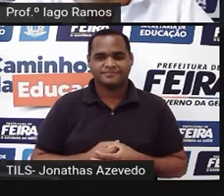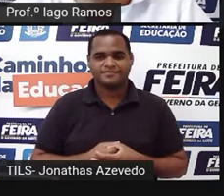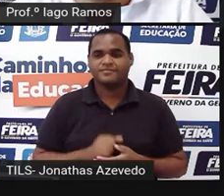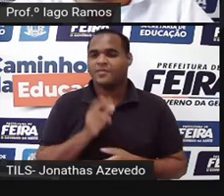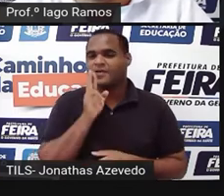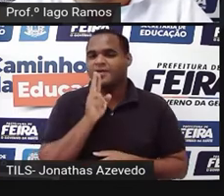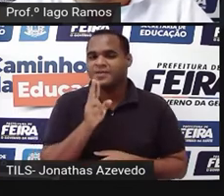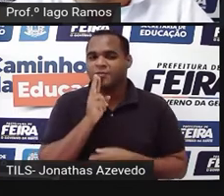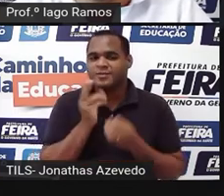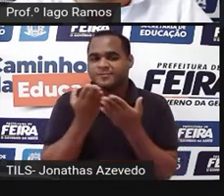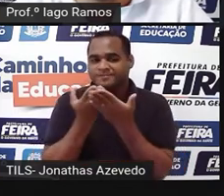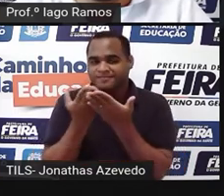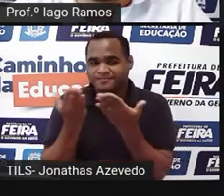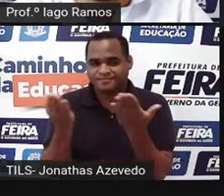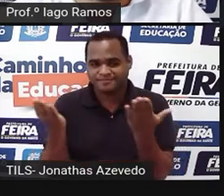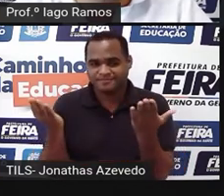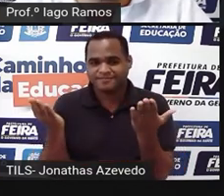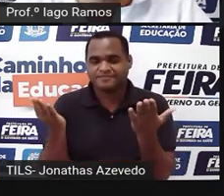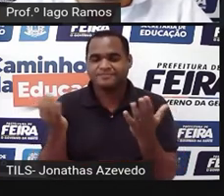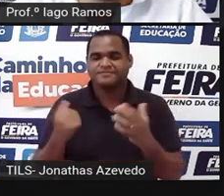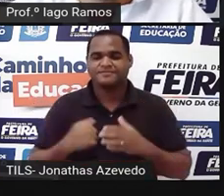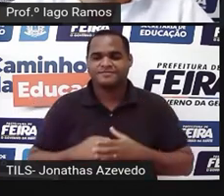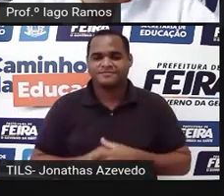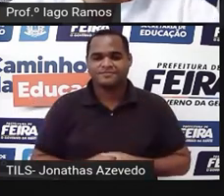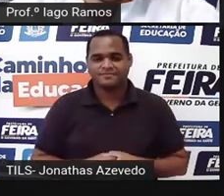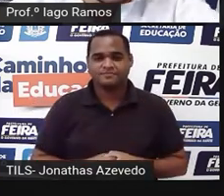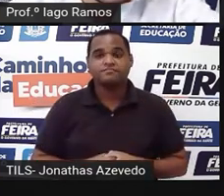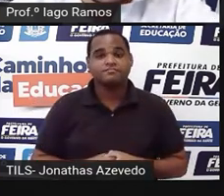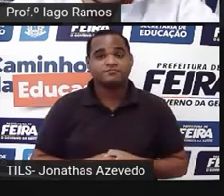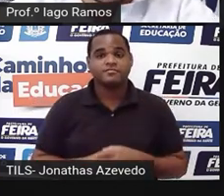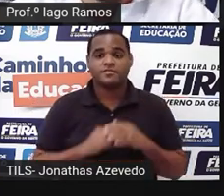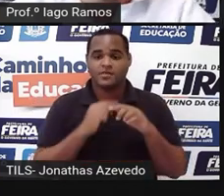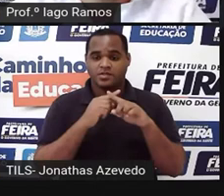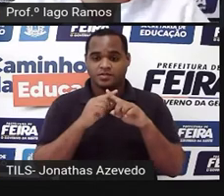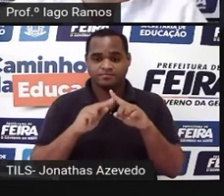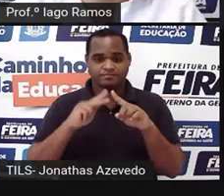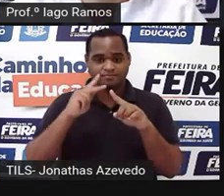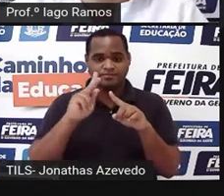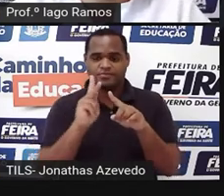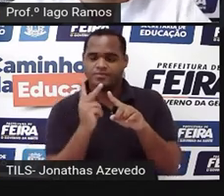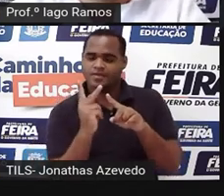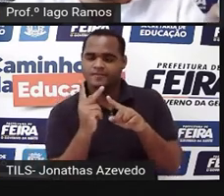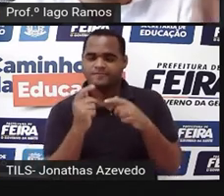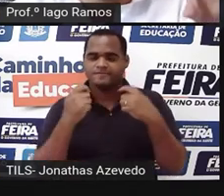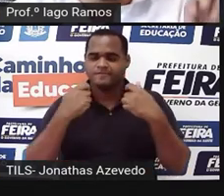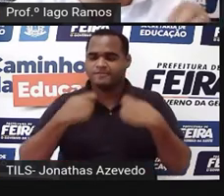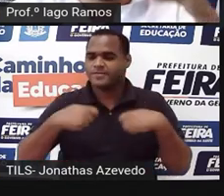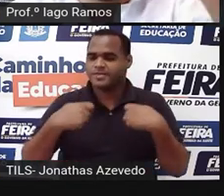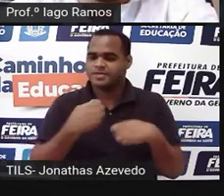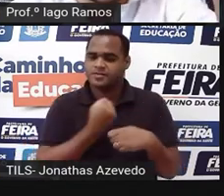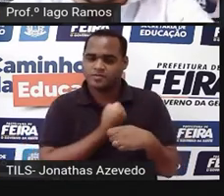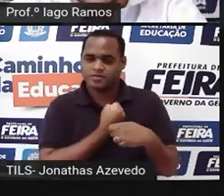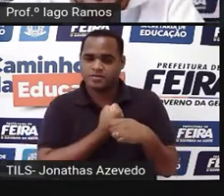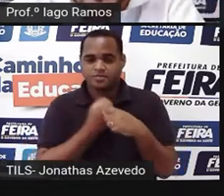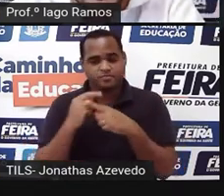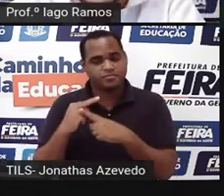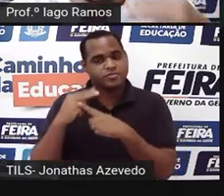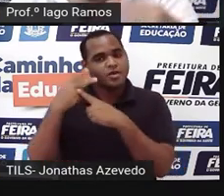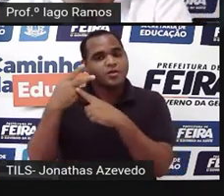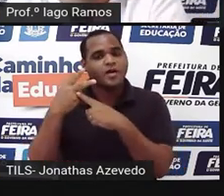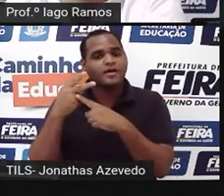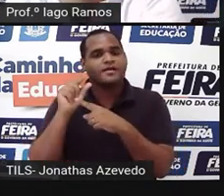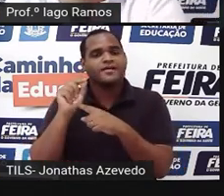que vai dar 6.084, X, que é a hipotenusa, precisa ser um número que é elevado a 2,